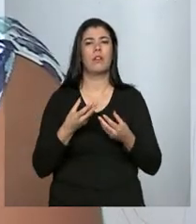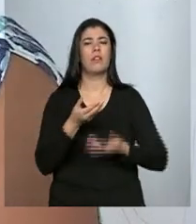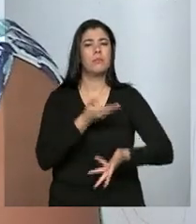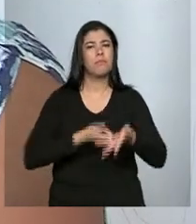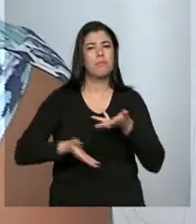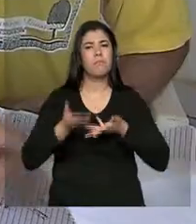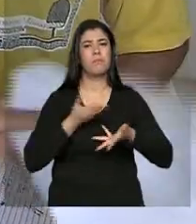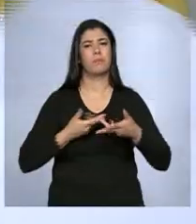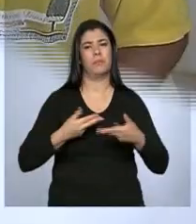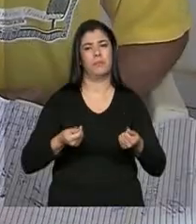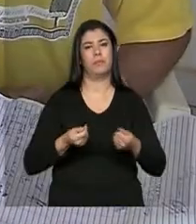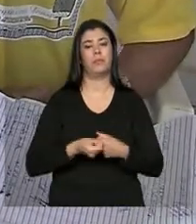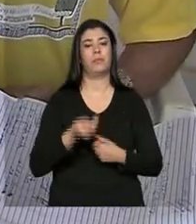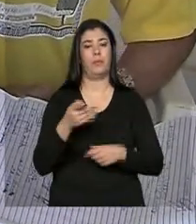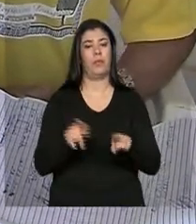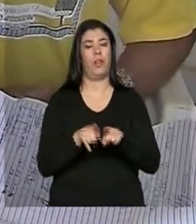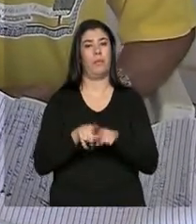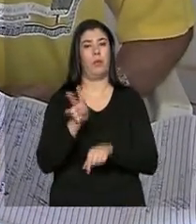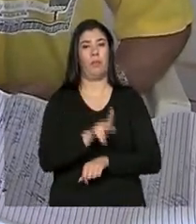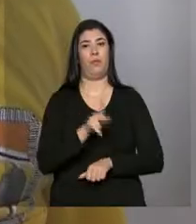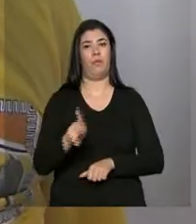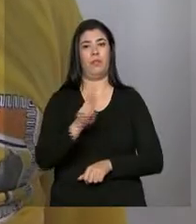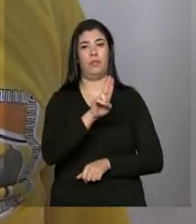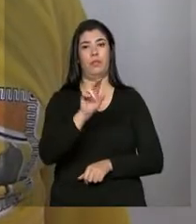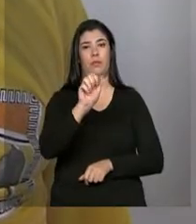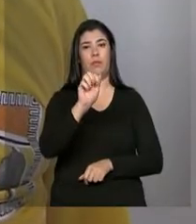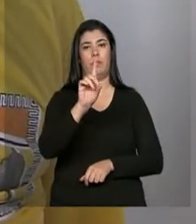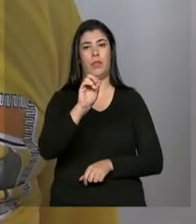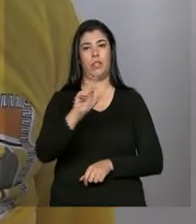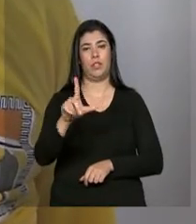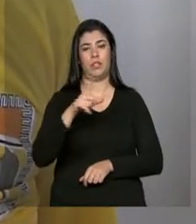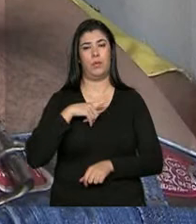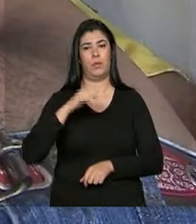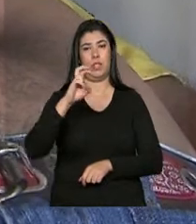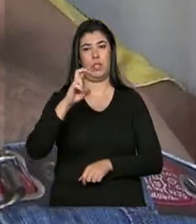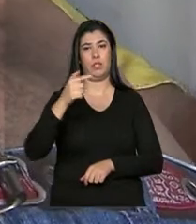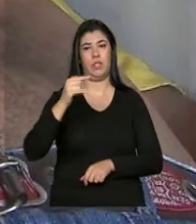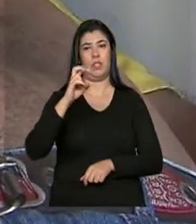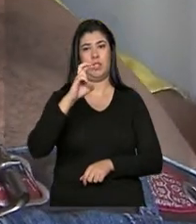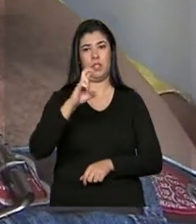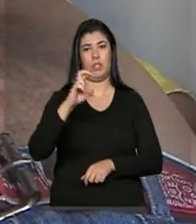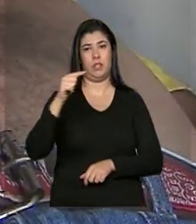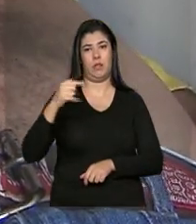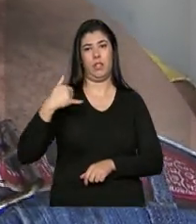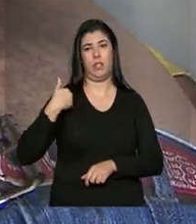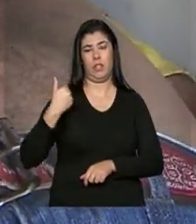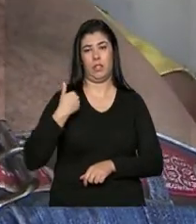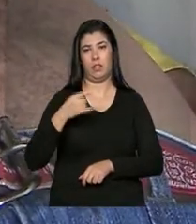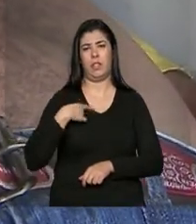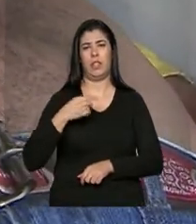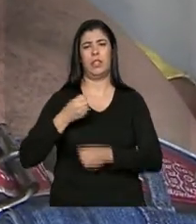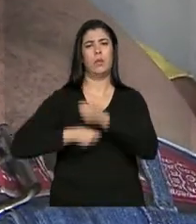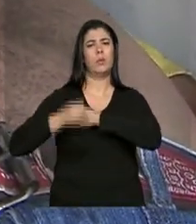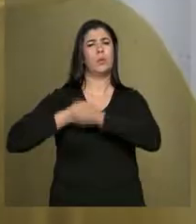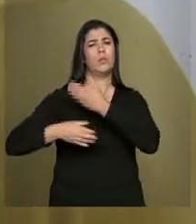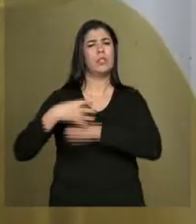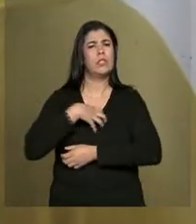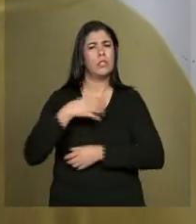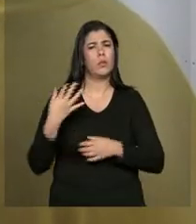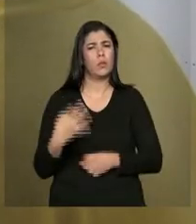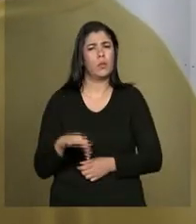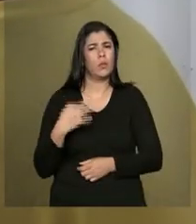o tratamento. O professor Adil Rodrigues tem 57 anos. Há alguns anos ele começou a sentir dores.